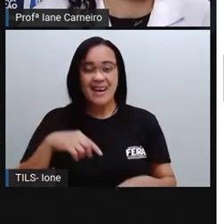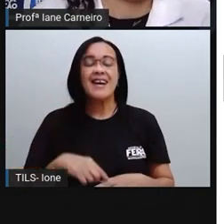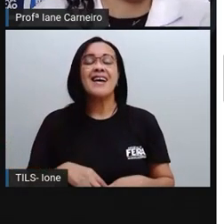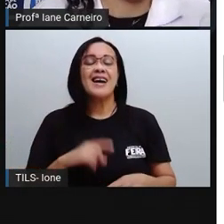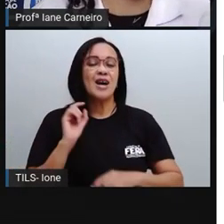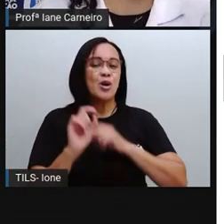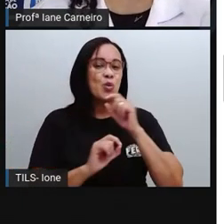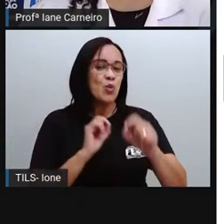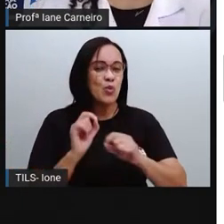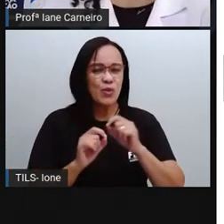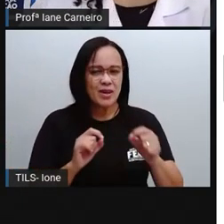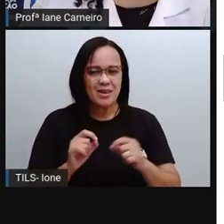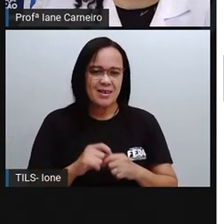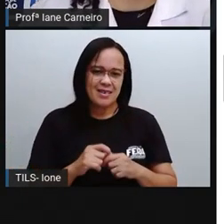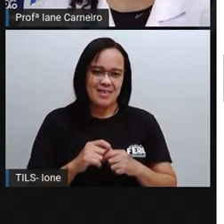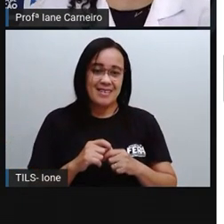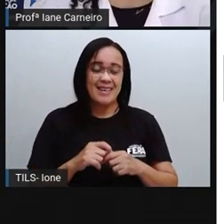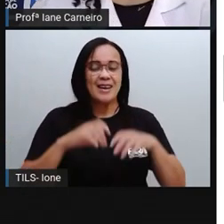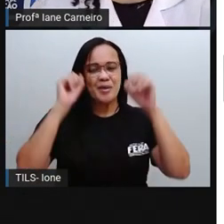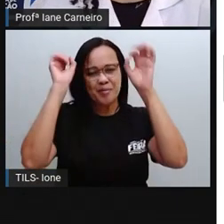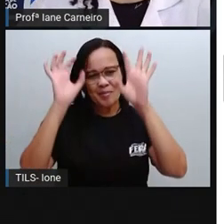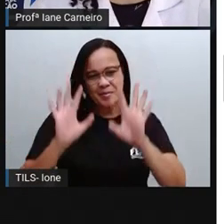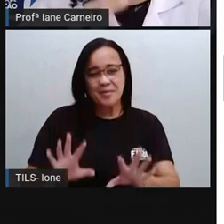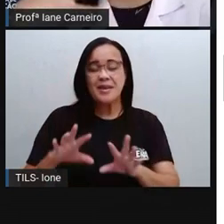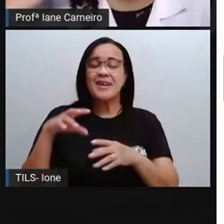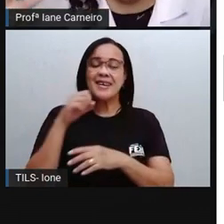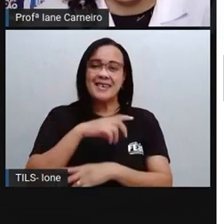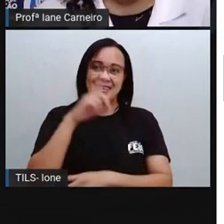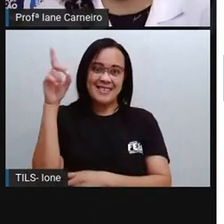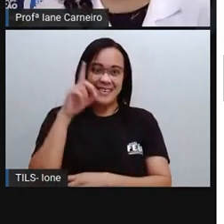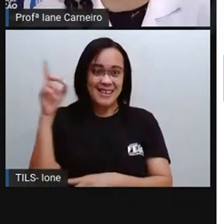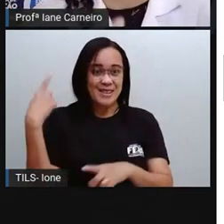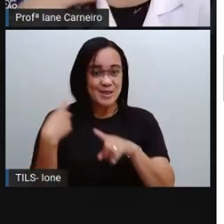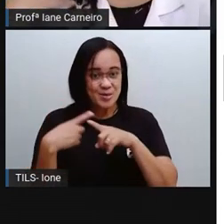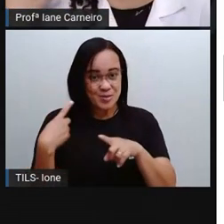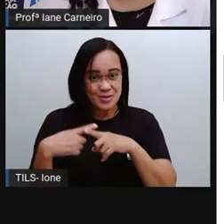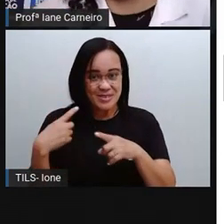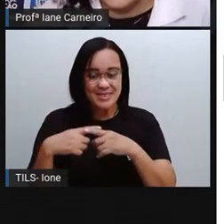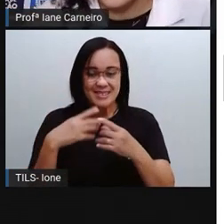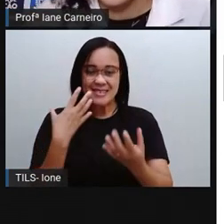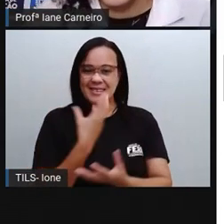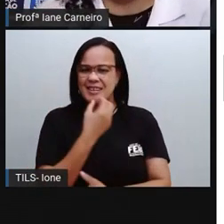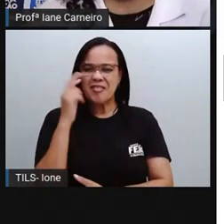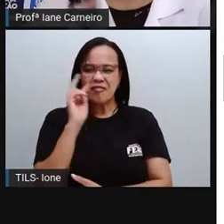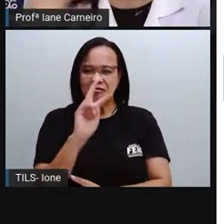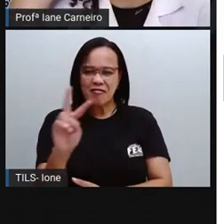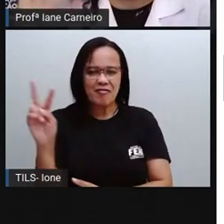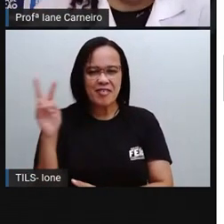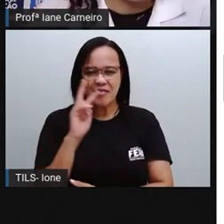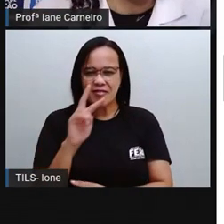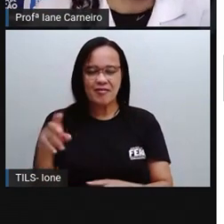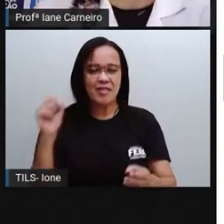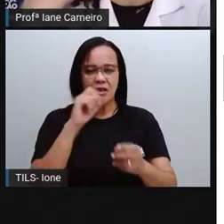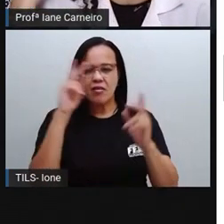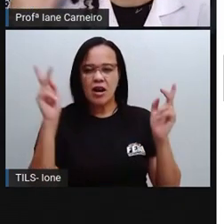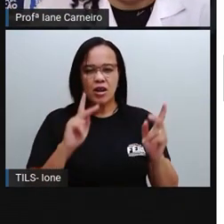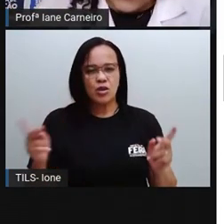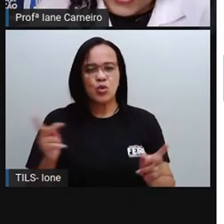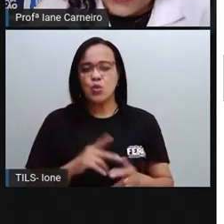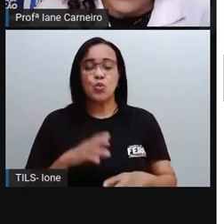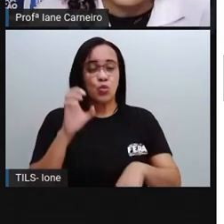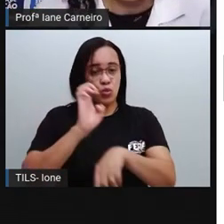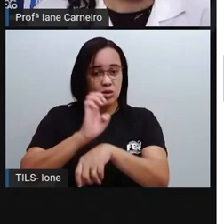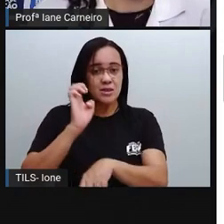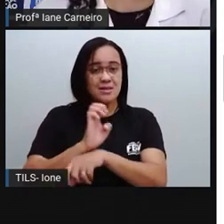agraciados, né? De ter essas riquezas em nosso estado, né? E as pessoas precisam conhecer. A precisa